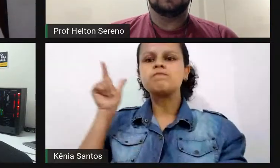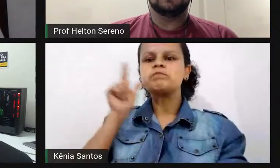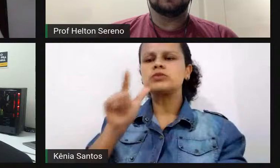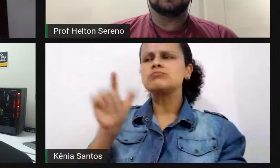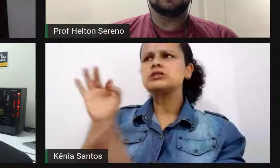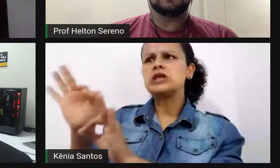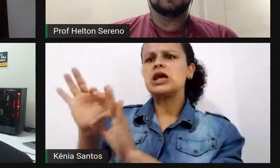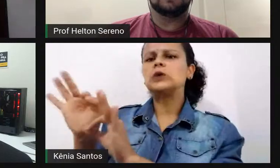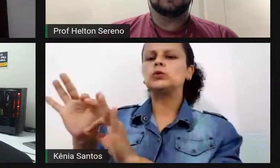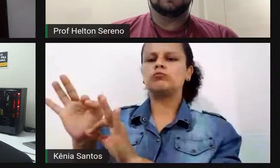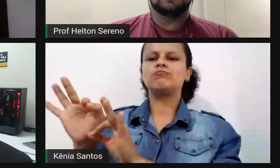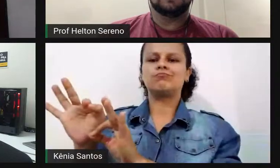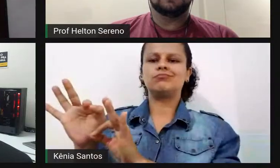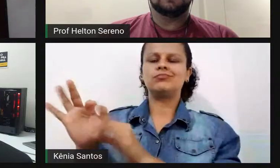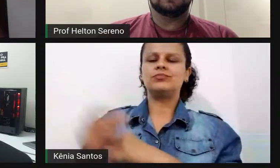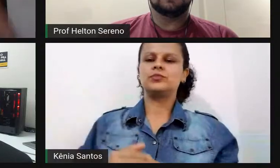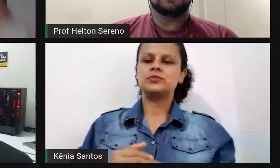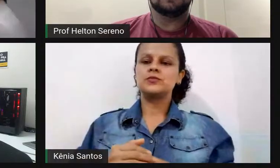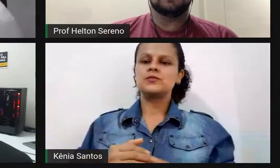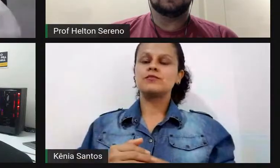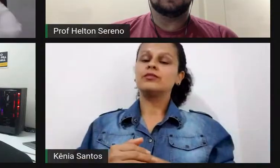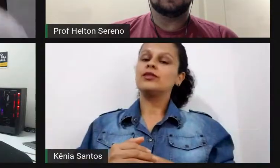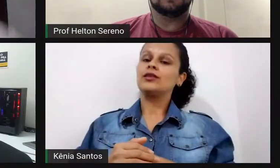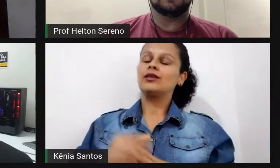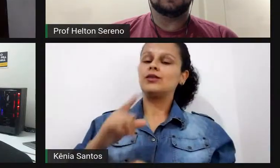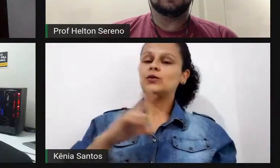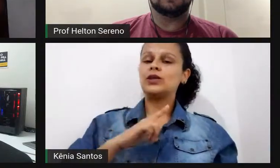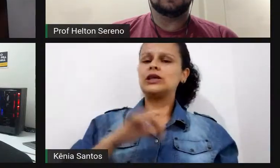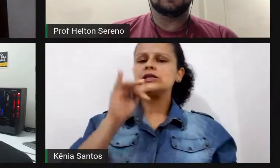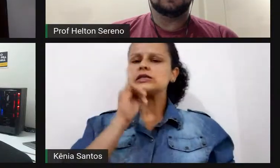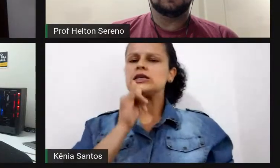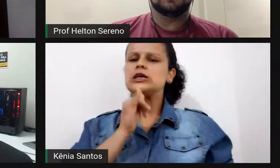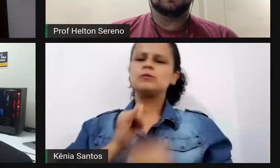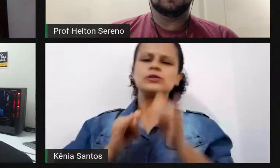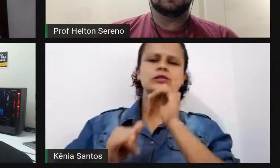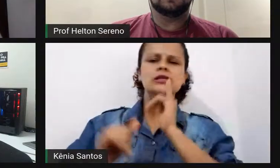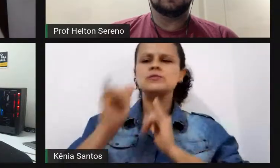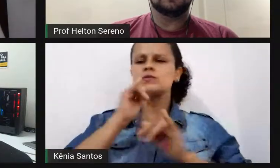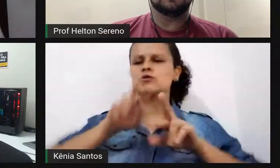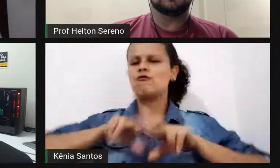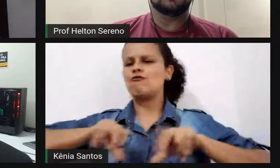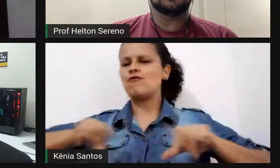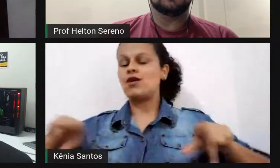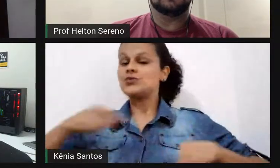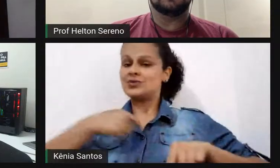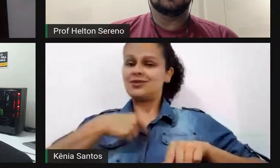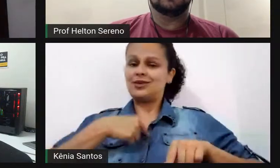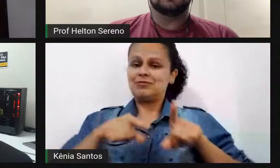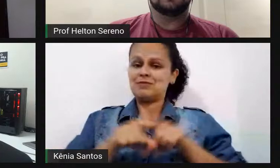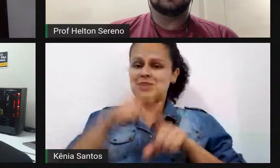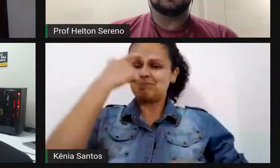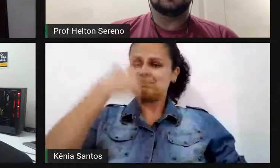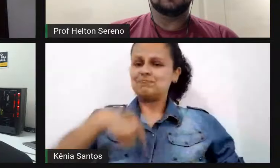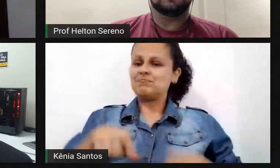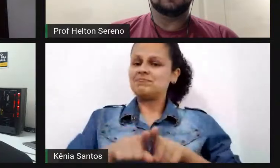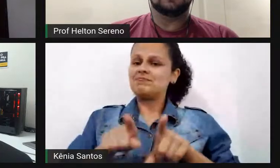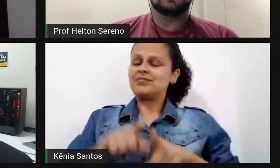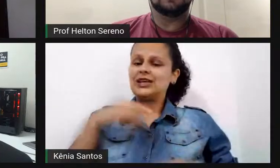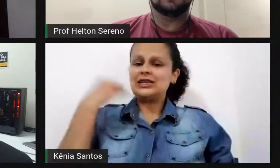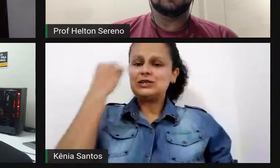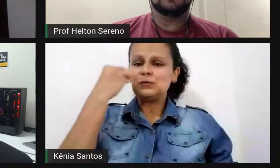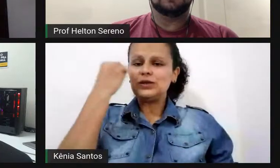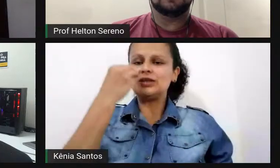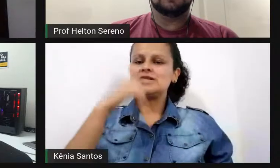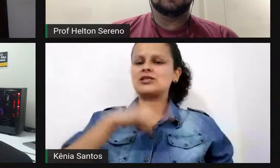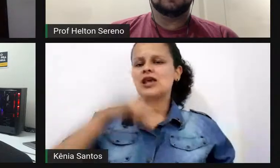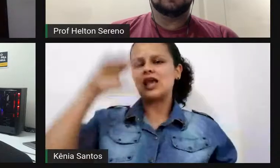Eu tenho visto vários exemplos, e eu sou um exemplo vivo disso, como essas experiências, o aprendizado que